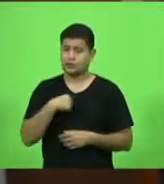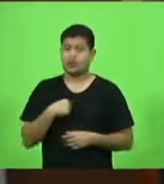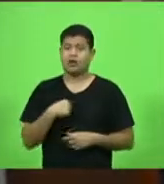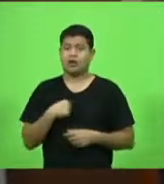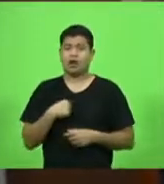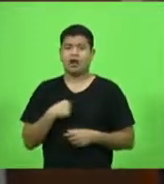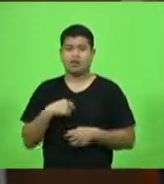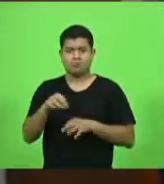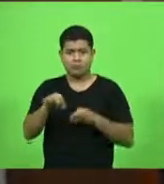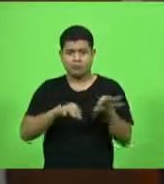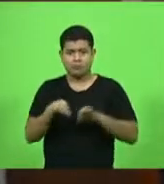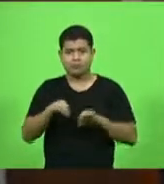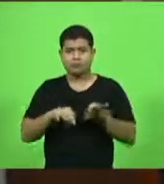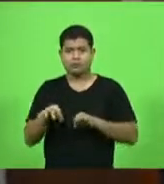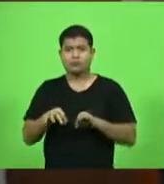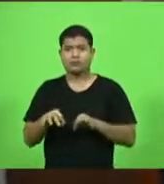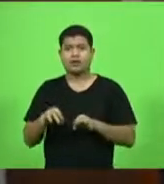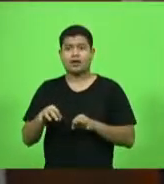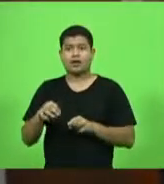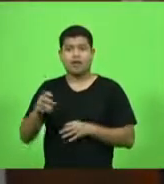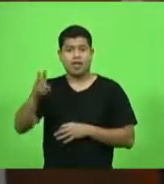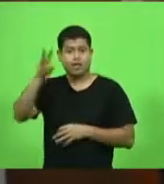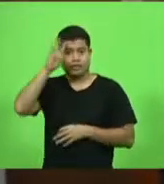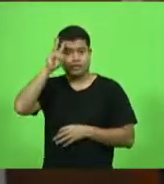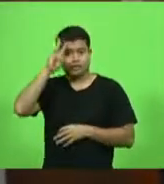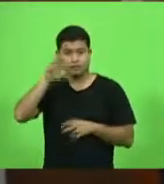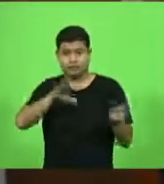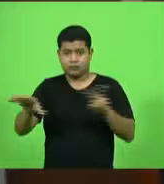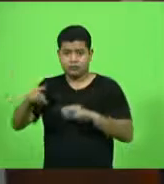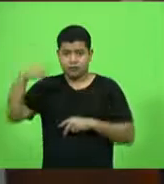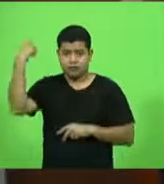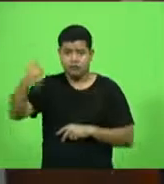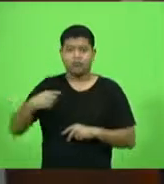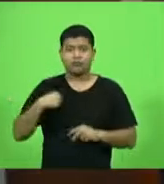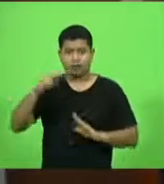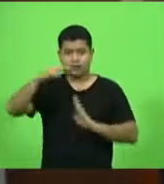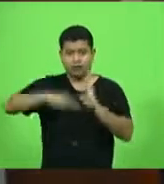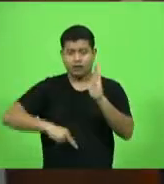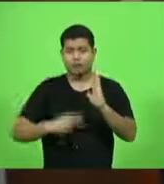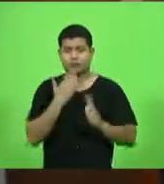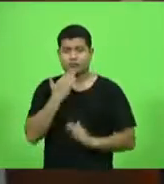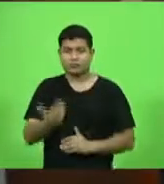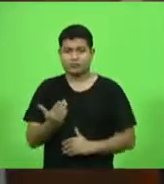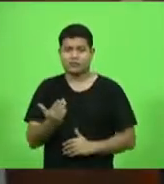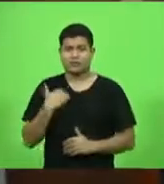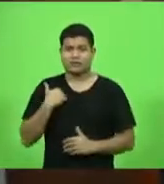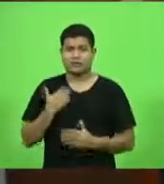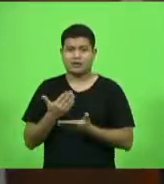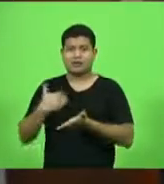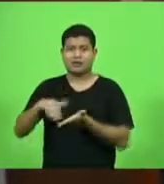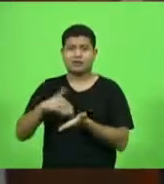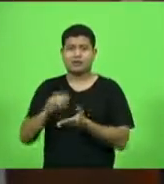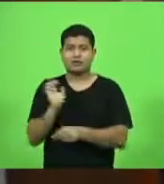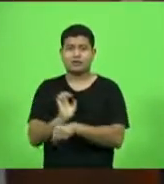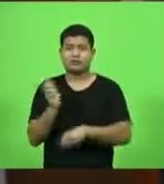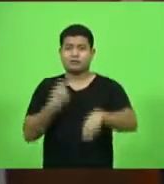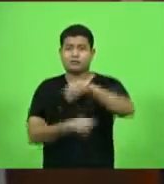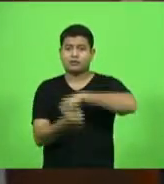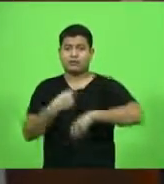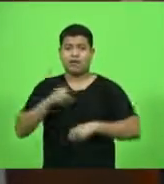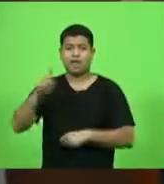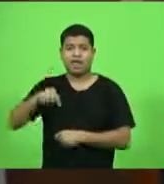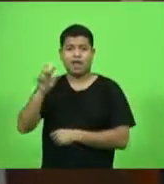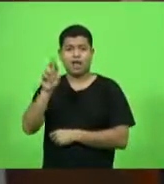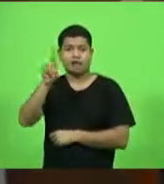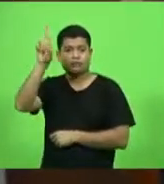lido na terça-feira um requerimento à Secretaria de Estado da Administração que é responsável pelo SC Saúde,